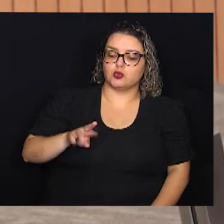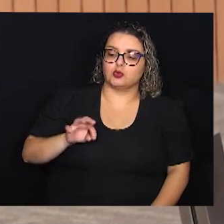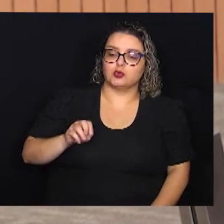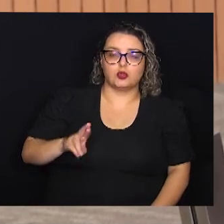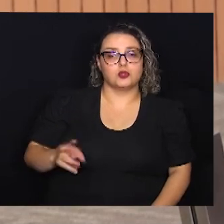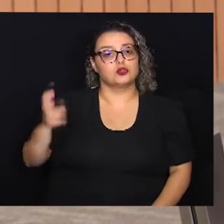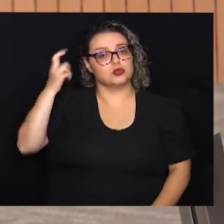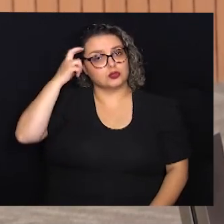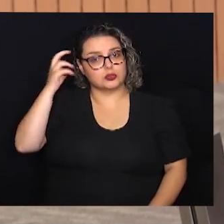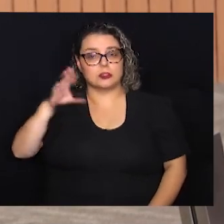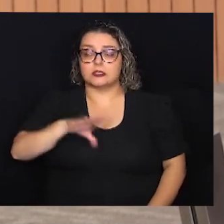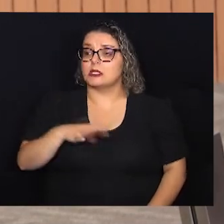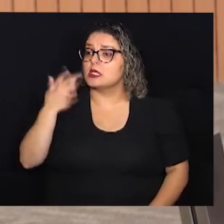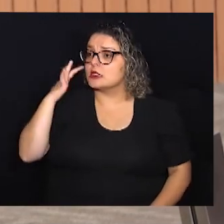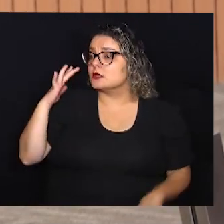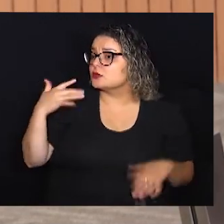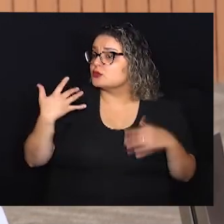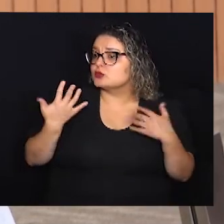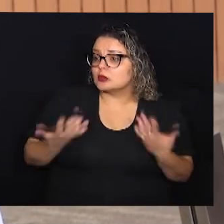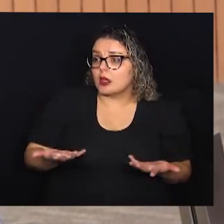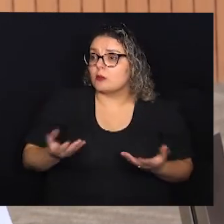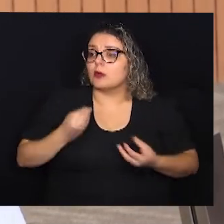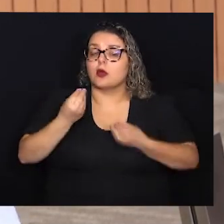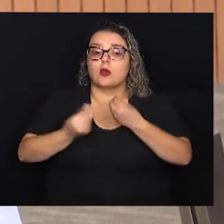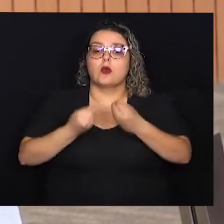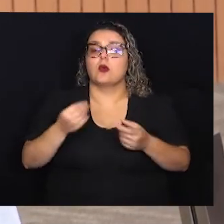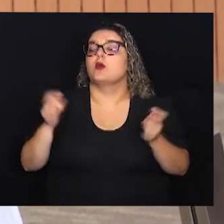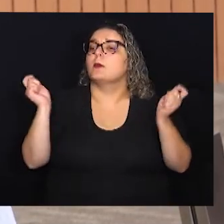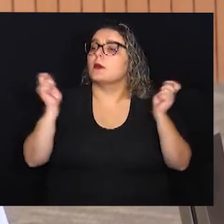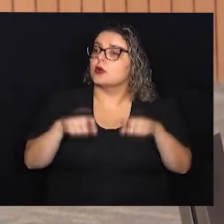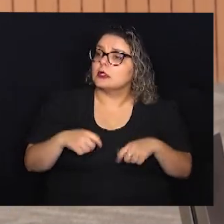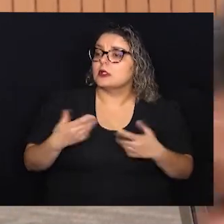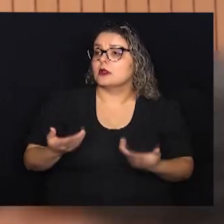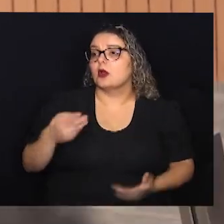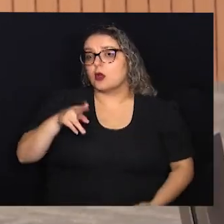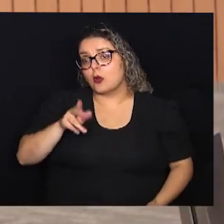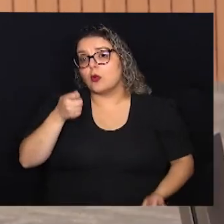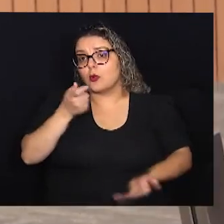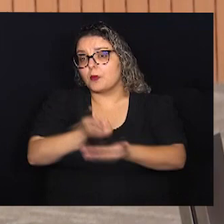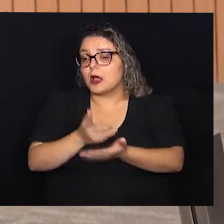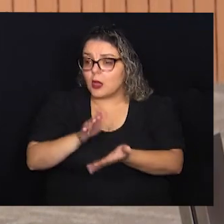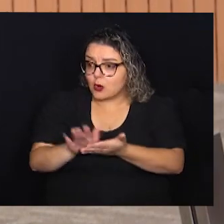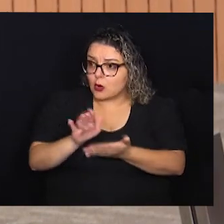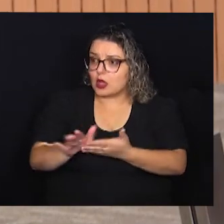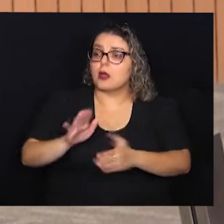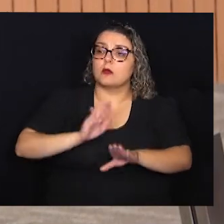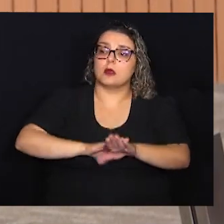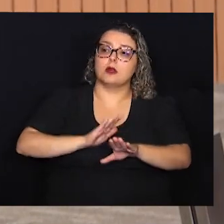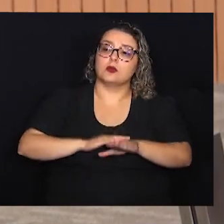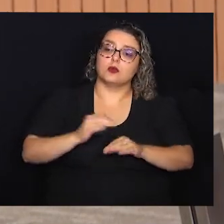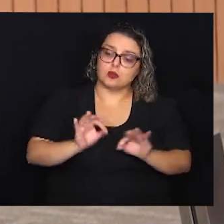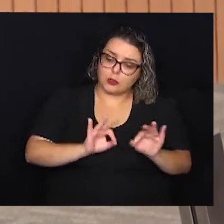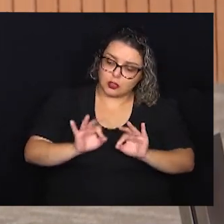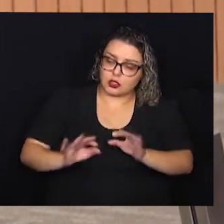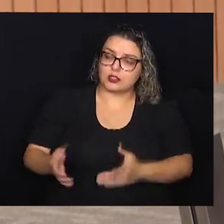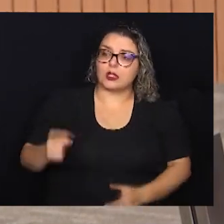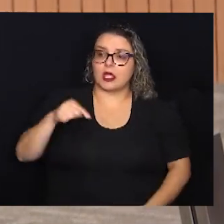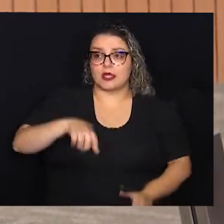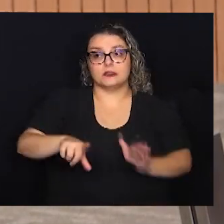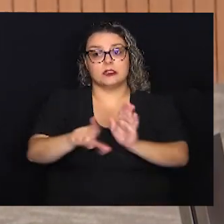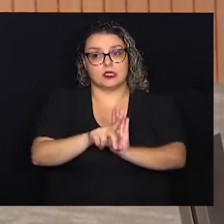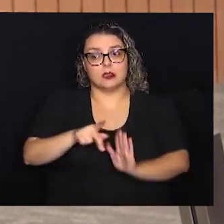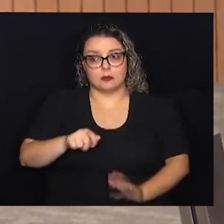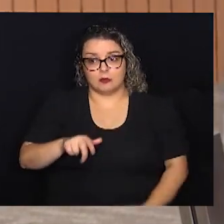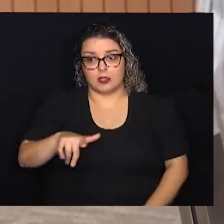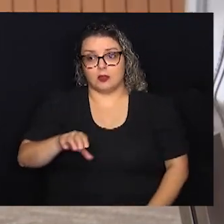cultura da nossa cidade e de repente você não sabe como poder potencializar ou pagar o custeio para exercer um projeto.